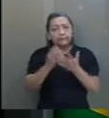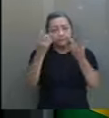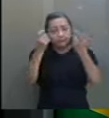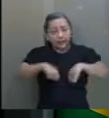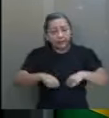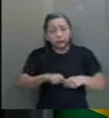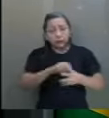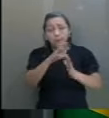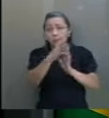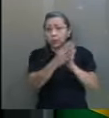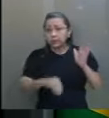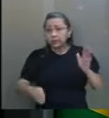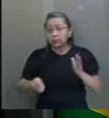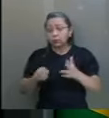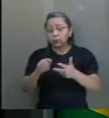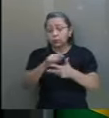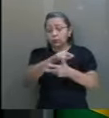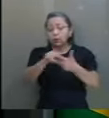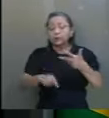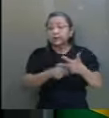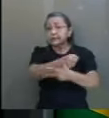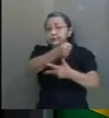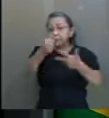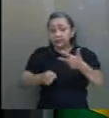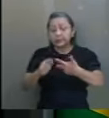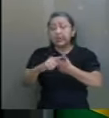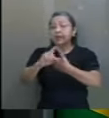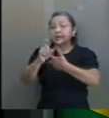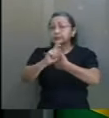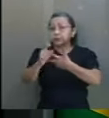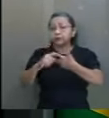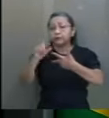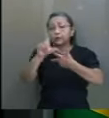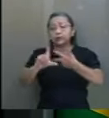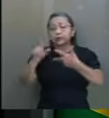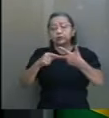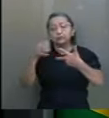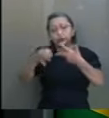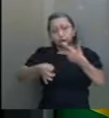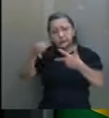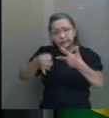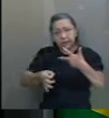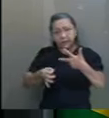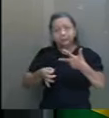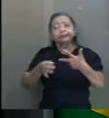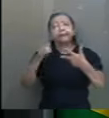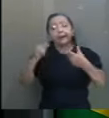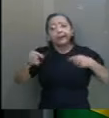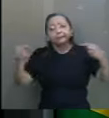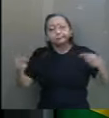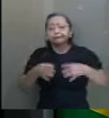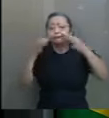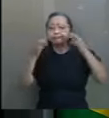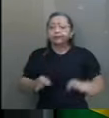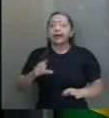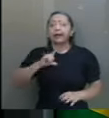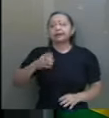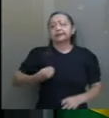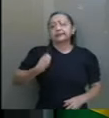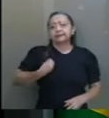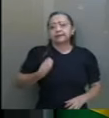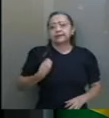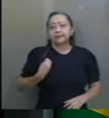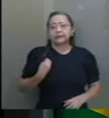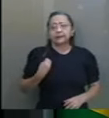três poderes, executivo, legislativo e judiciário, é justamente a existência